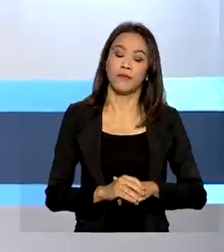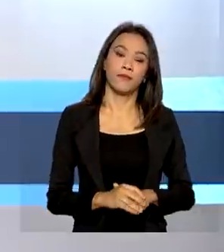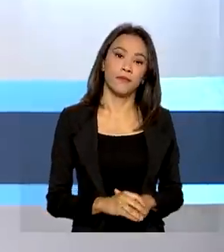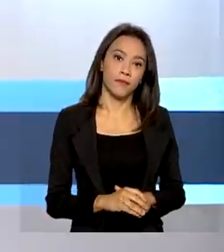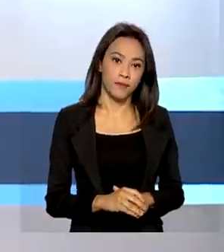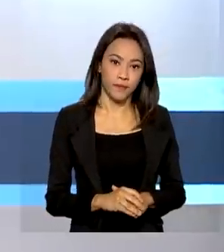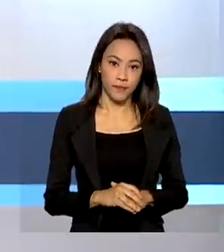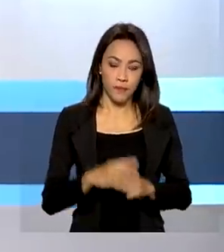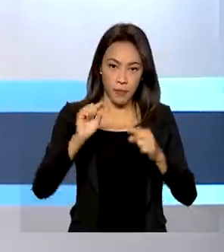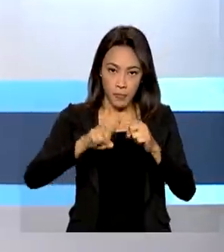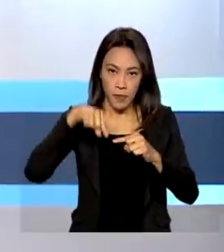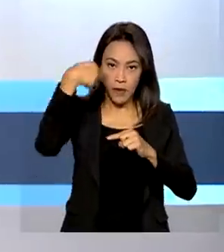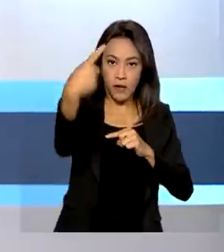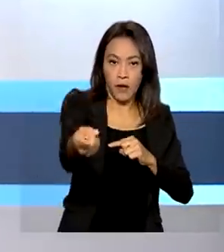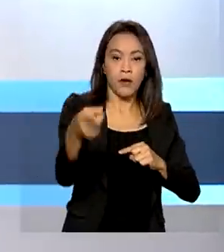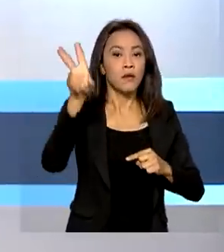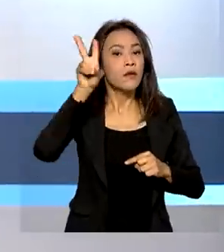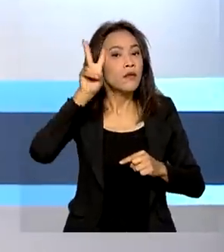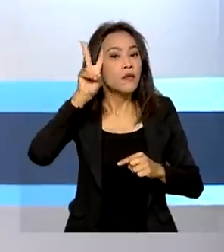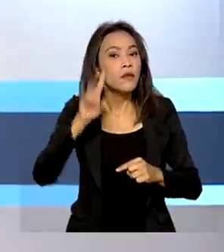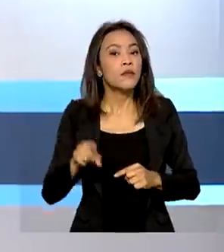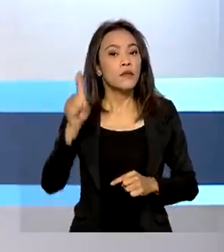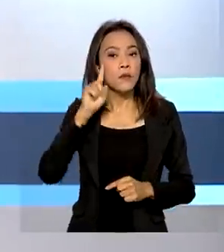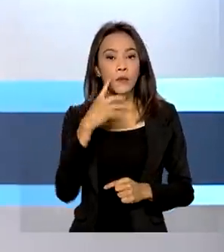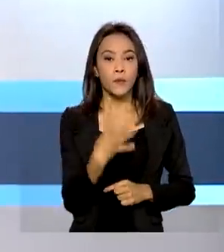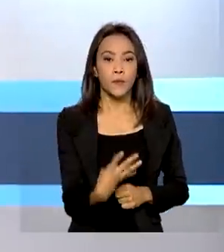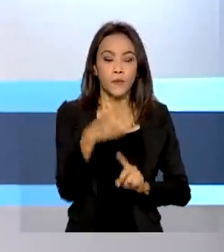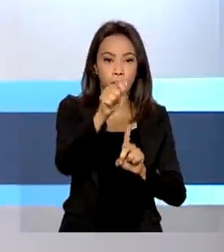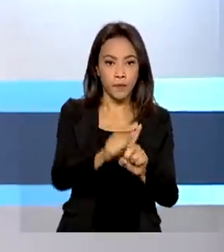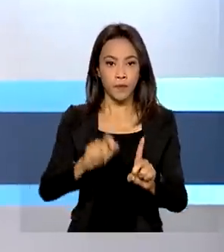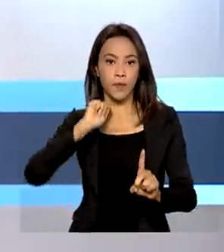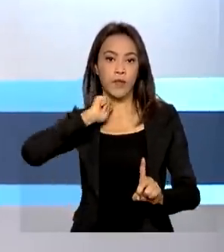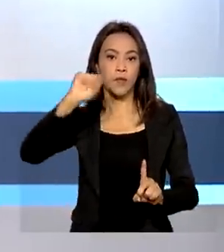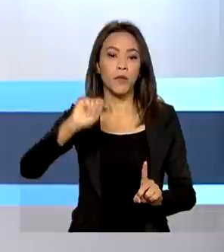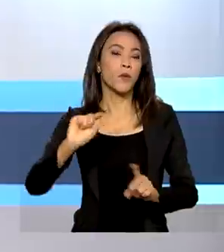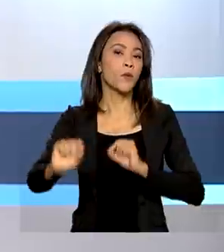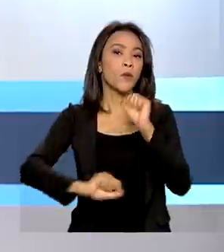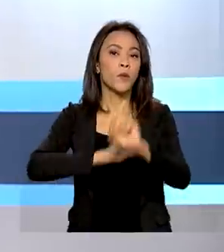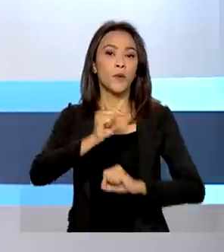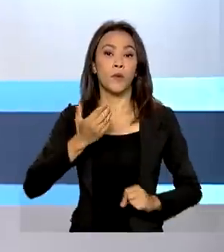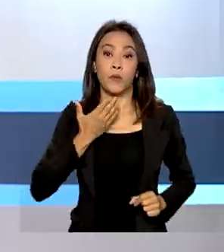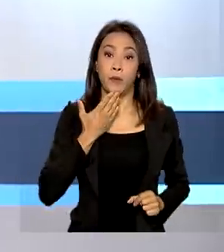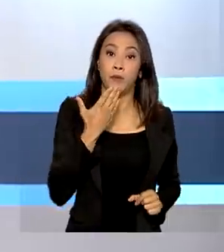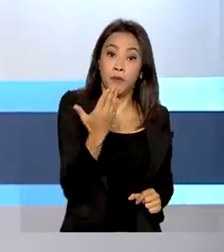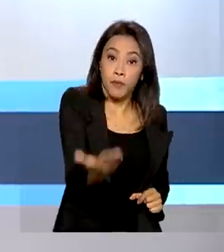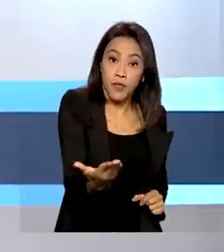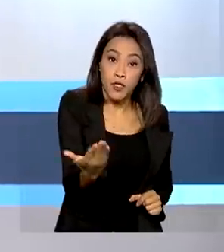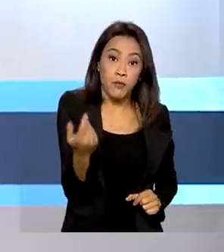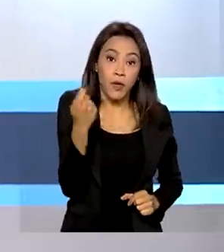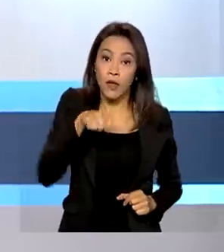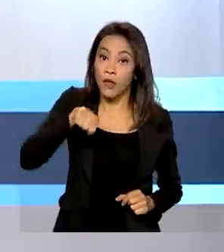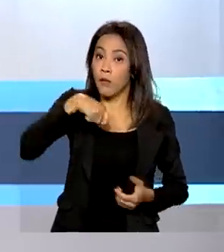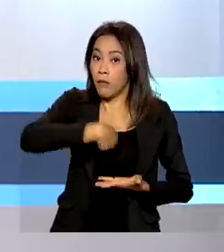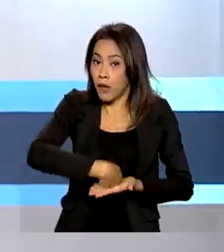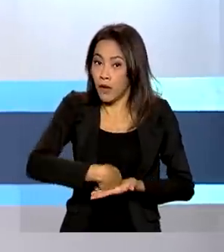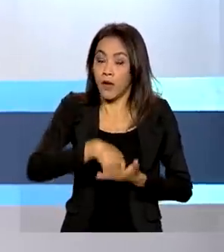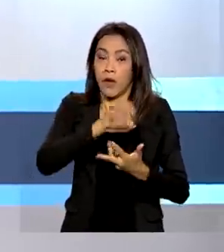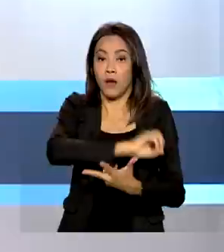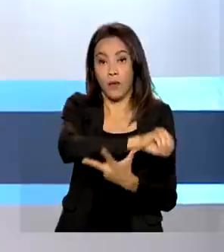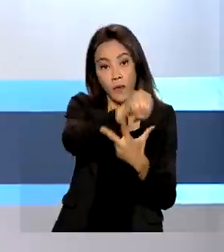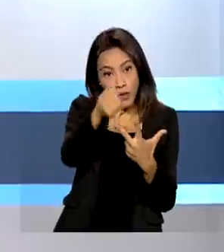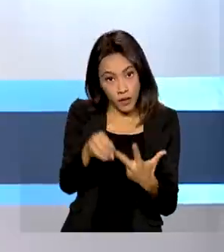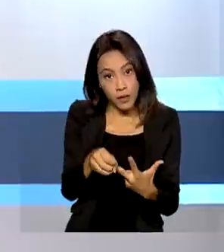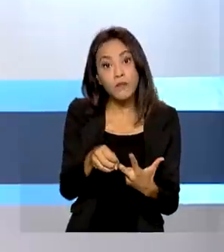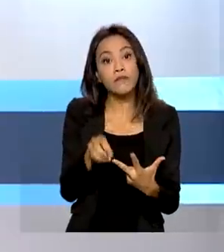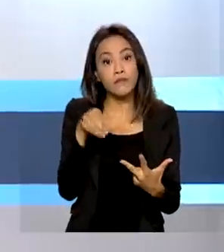Começa na próxima segunda-feira, dia 4 de abril, o prazo para pedir a isenção da taxa de inscrição do Enem, o Exame Nacional do